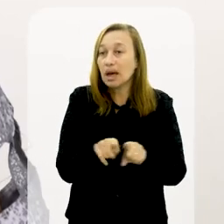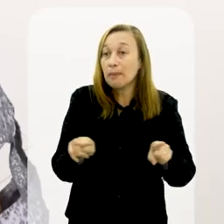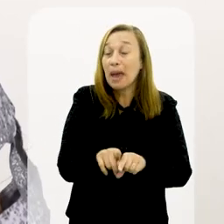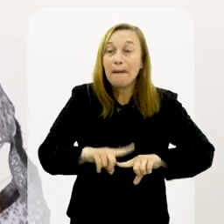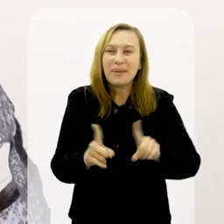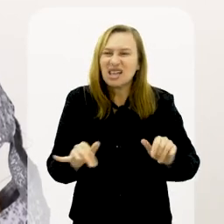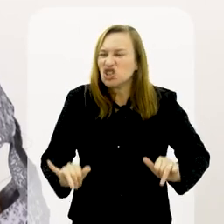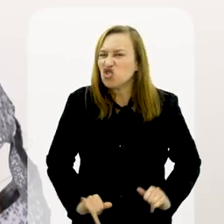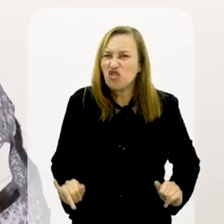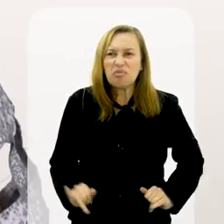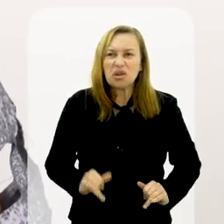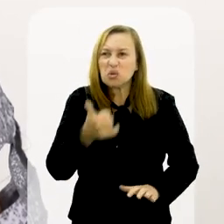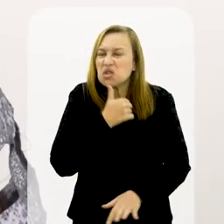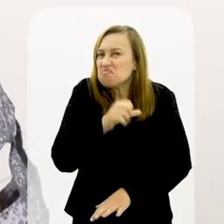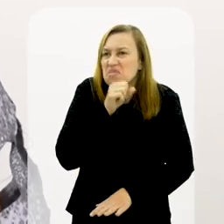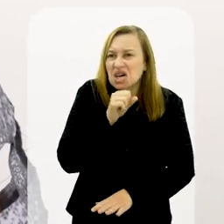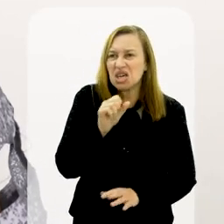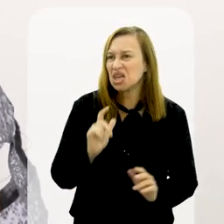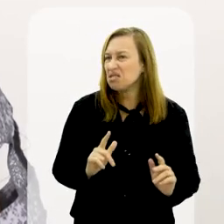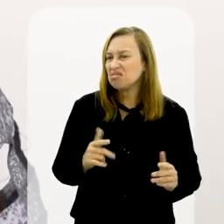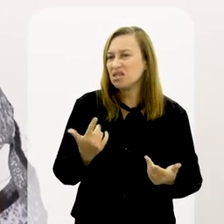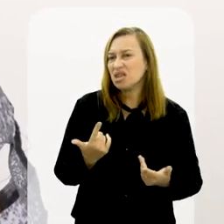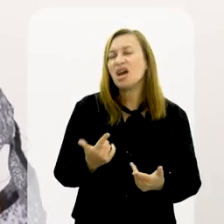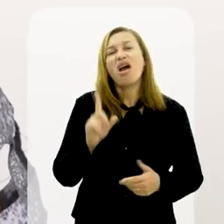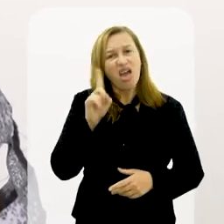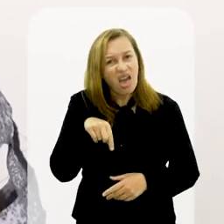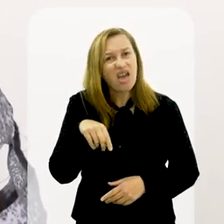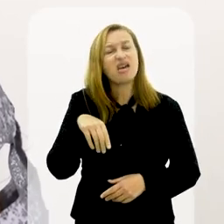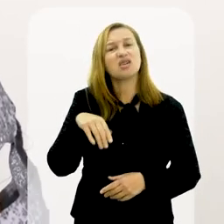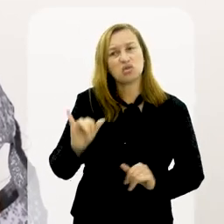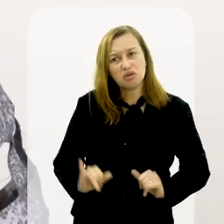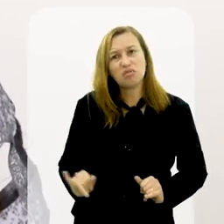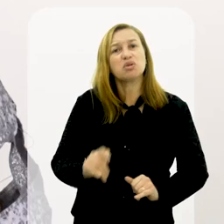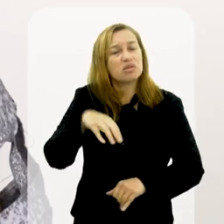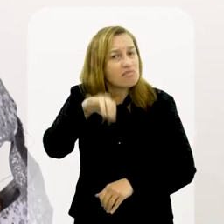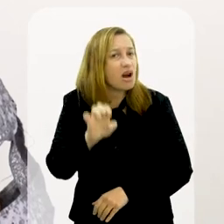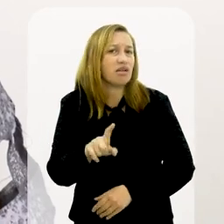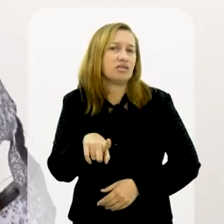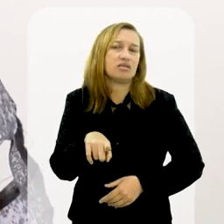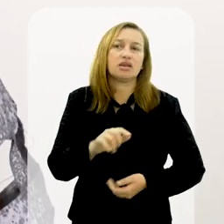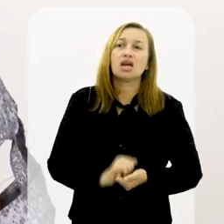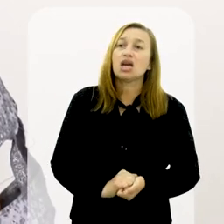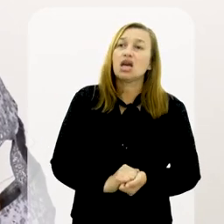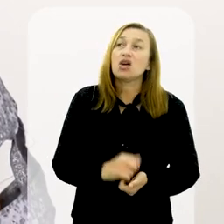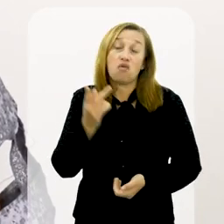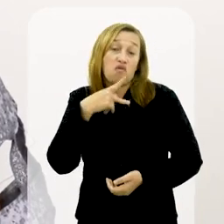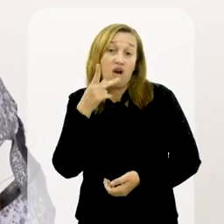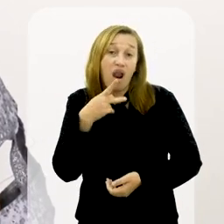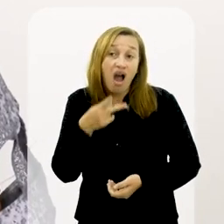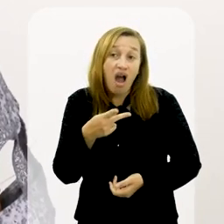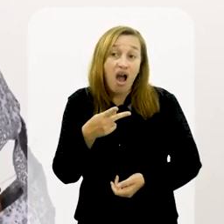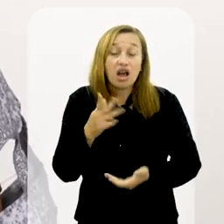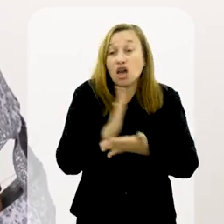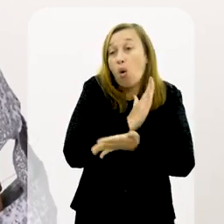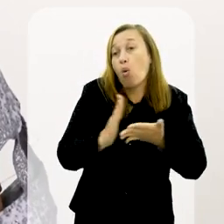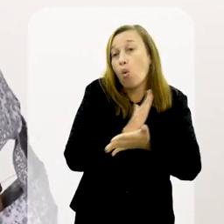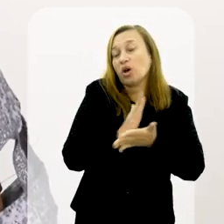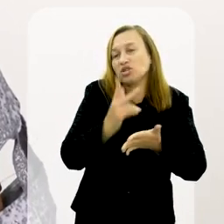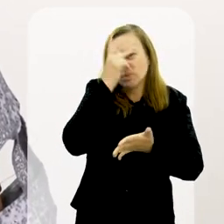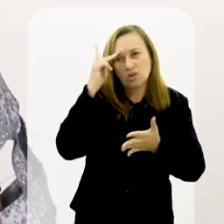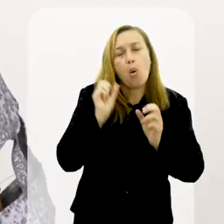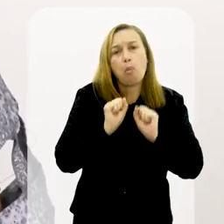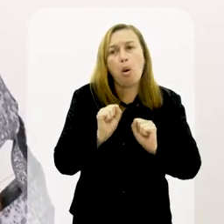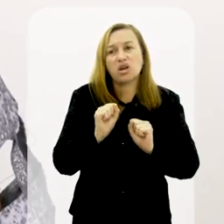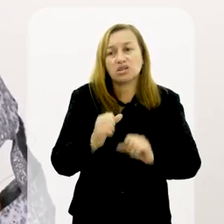Mas, sofrimento de mãe, é sofrimento de mãe. É, eu vou falar uma coisa